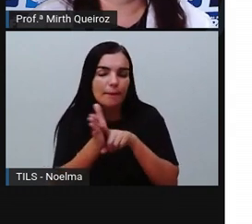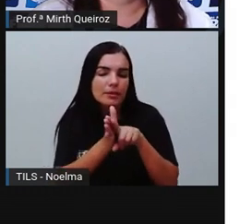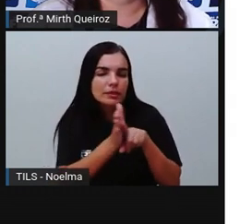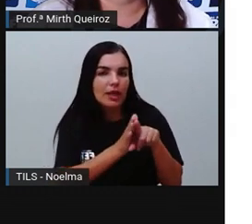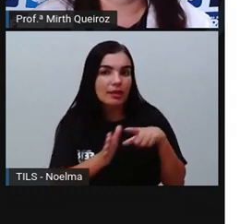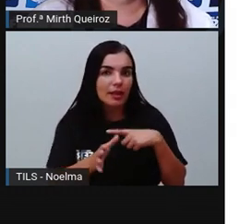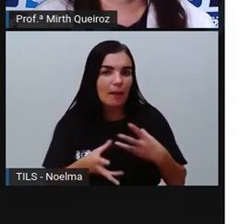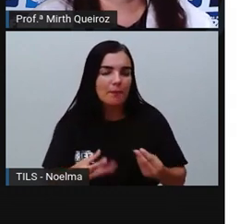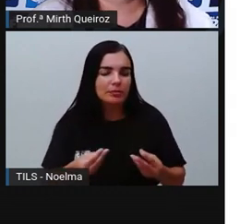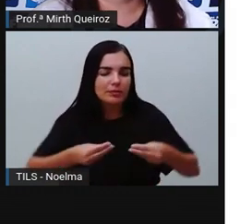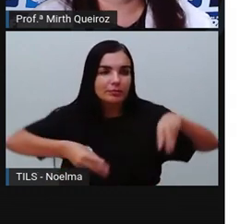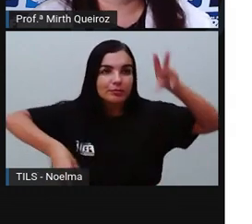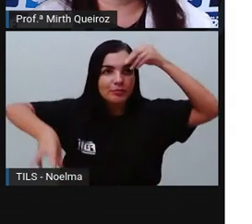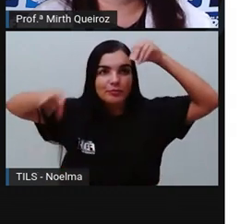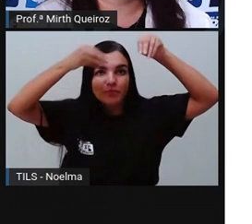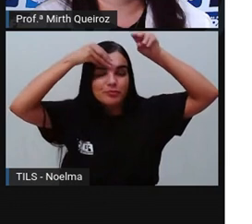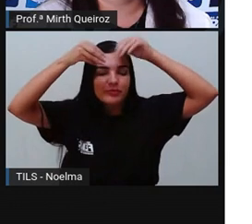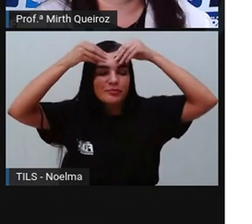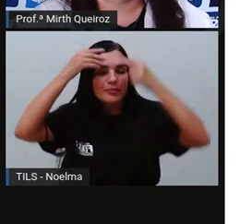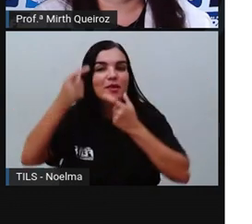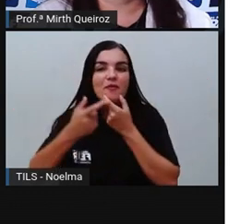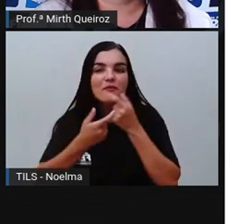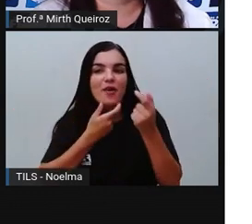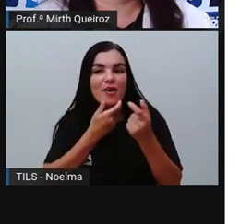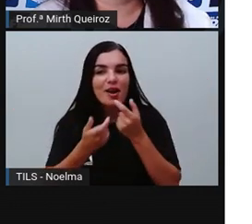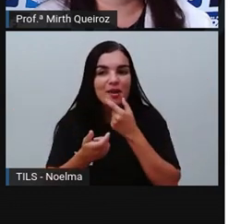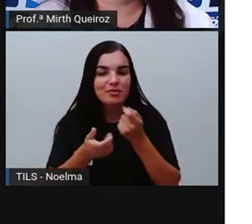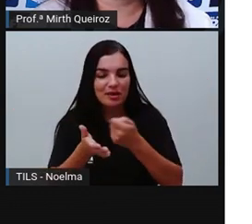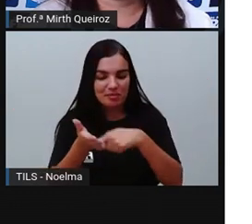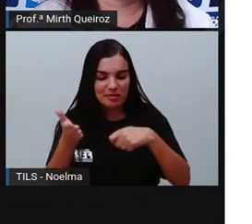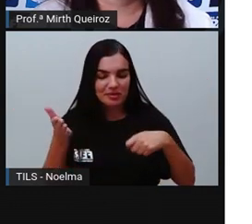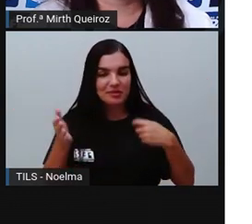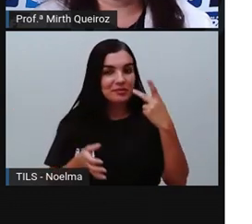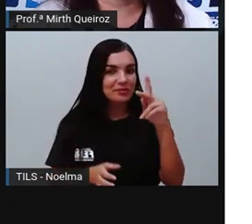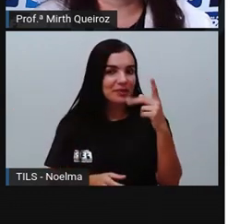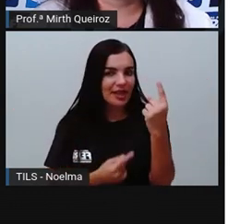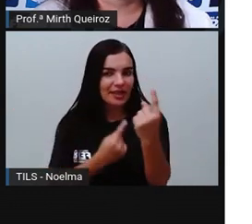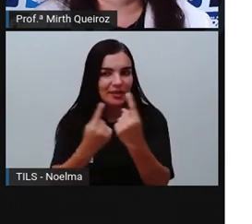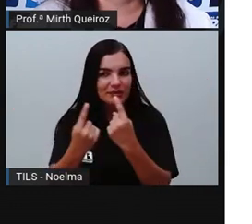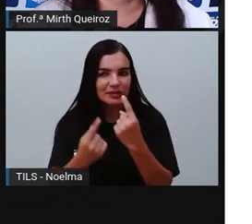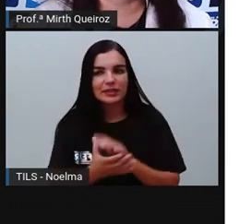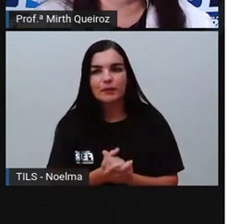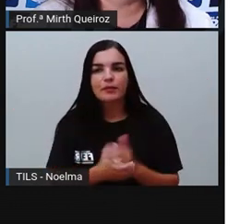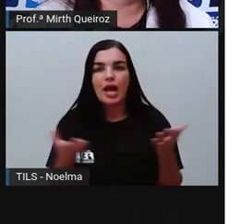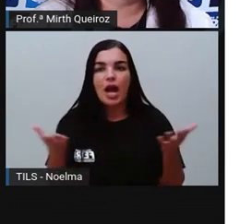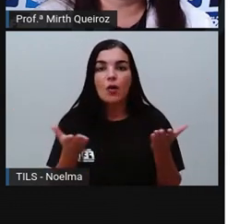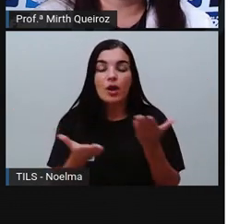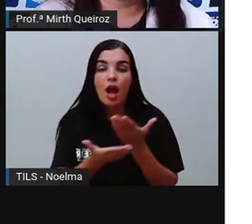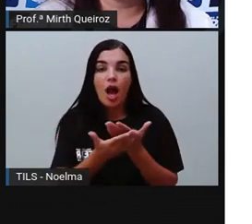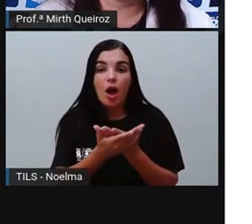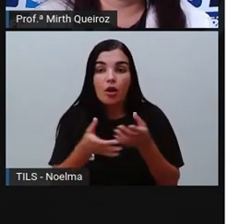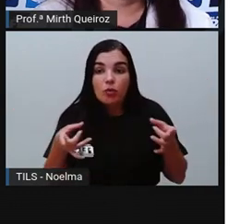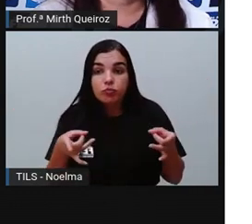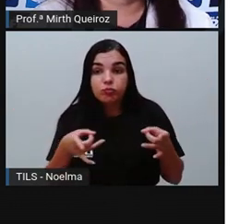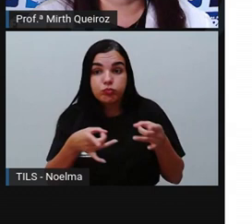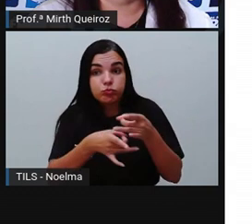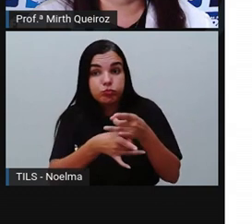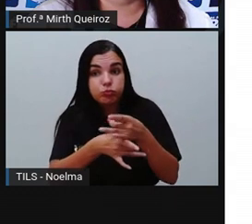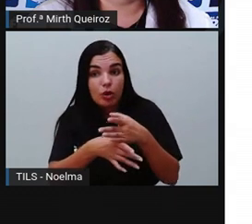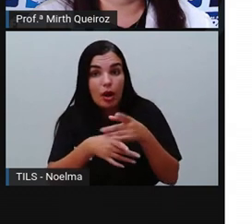enriquecendo aí o vocabulário de vocês e a escrita de vocês, certo? A gente vai ficando por aqui.